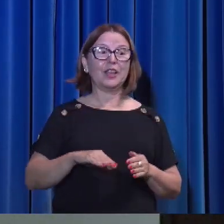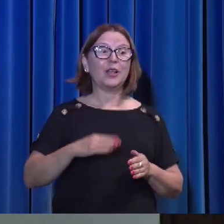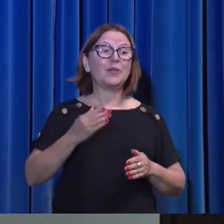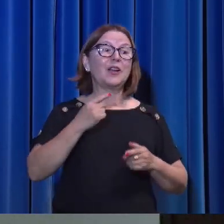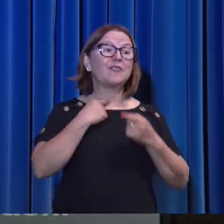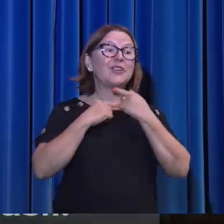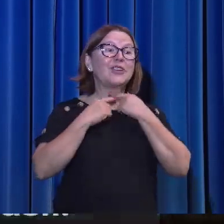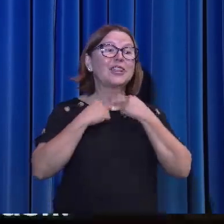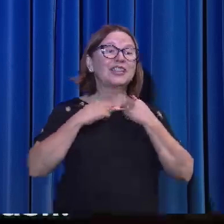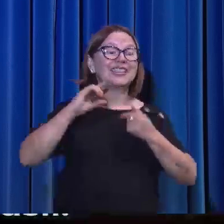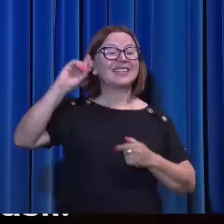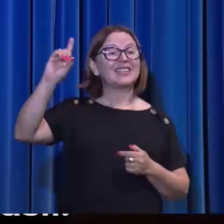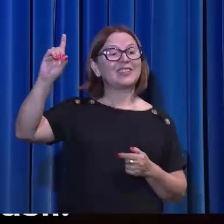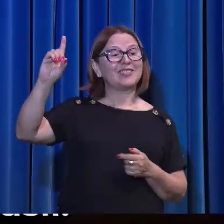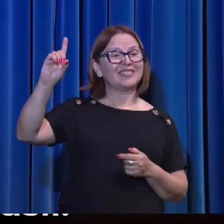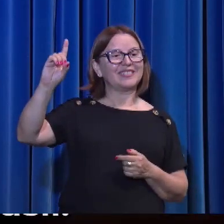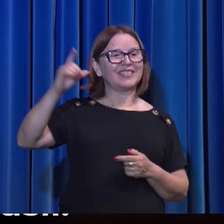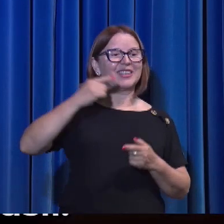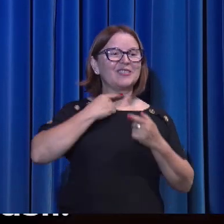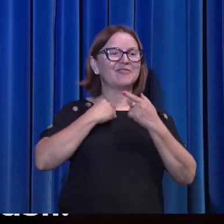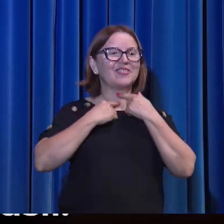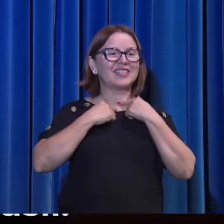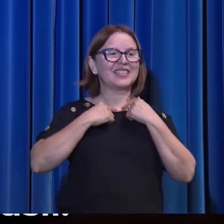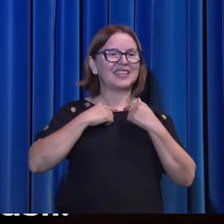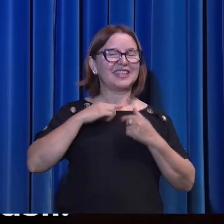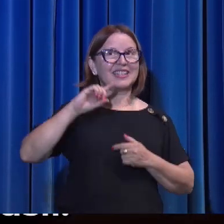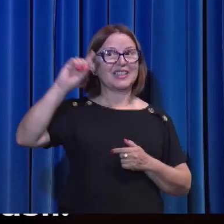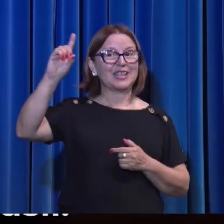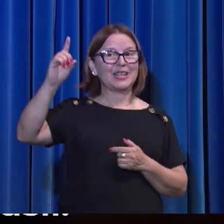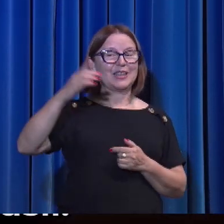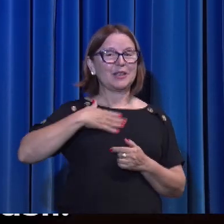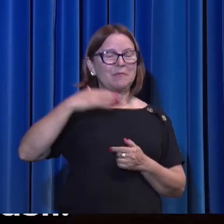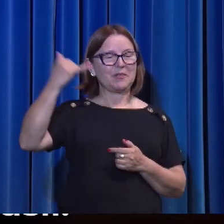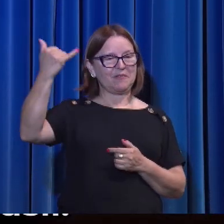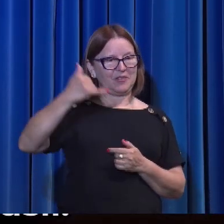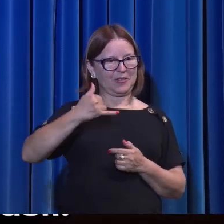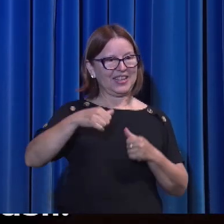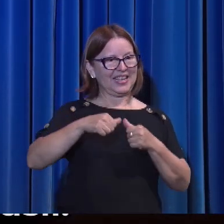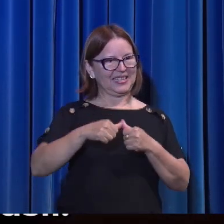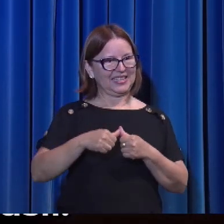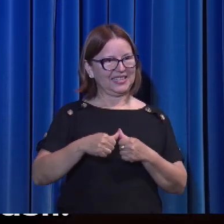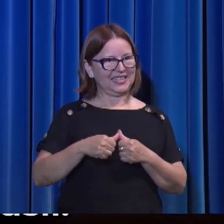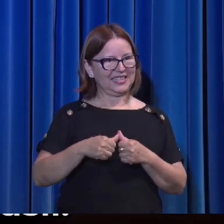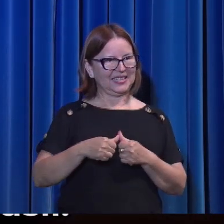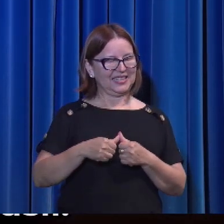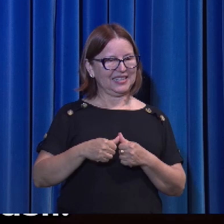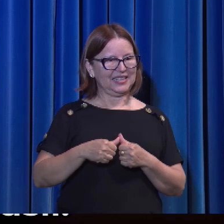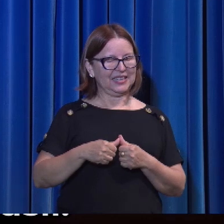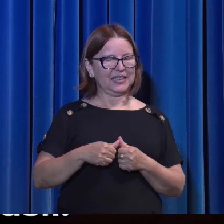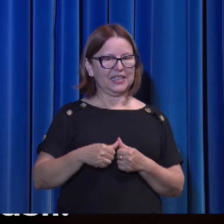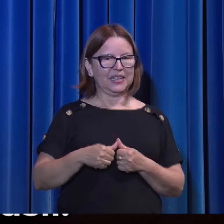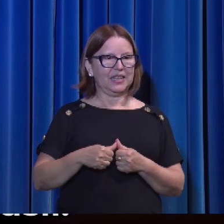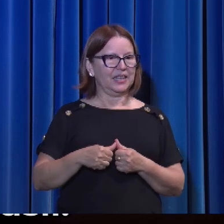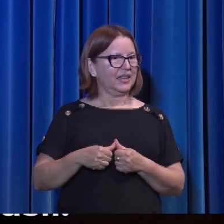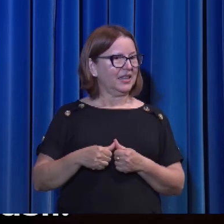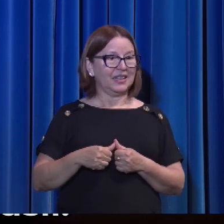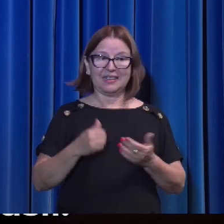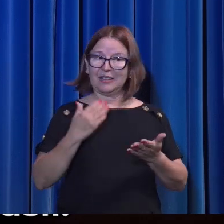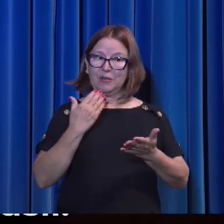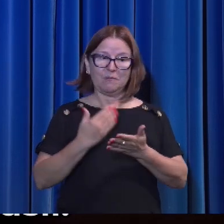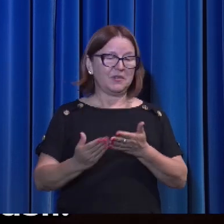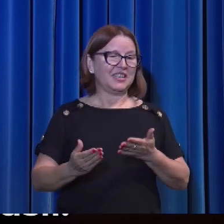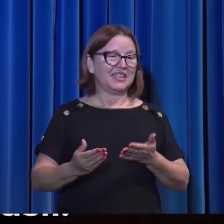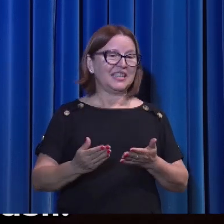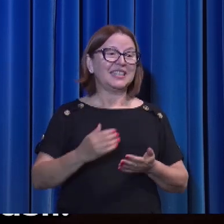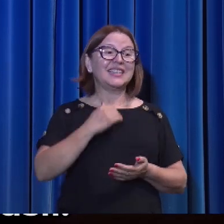seguinte. E a vontade de quem me enviou é esta, que nenhum eu perca de todos os que me